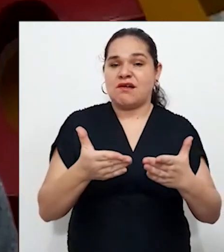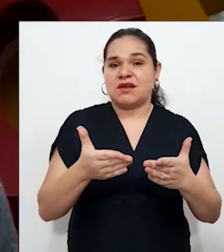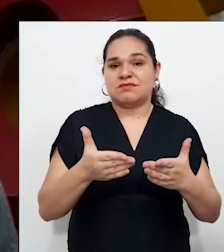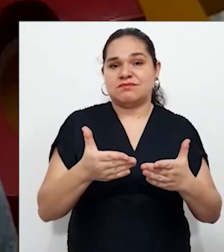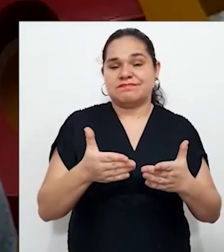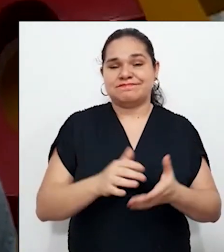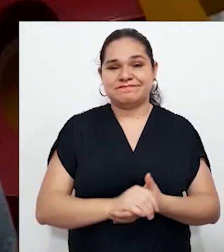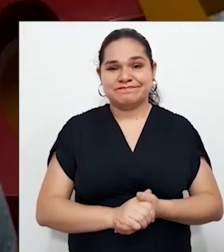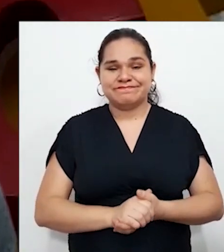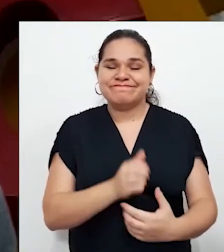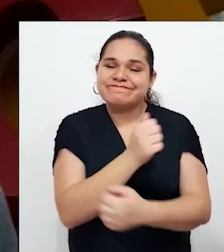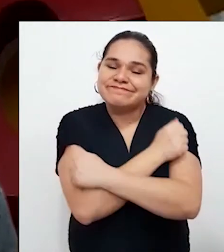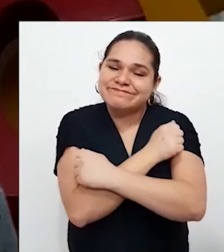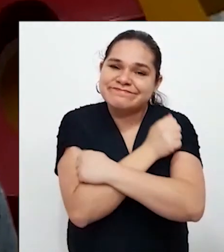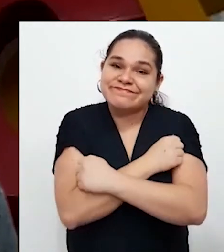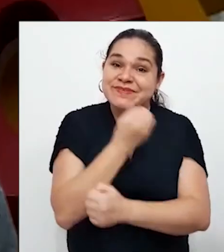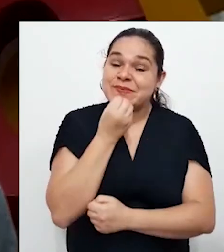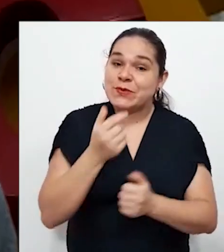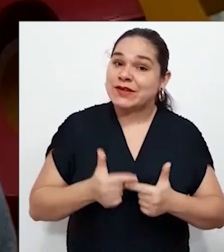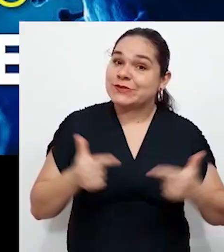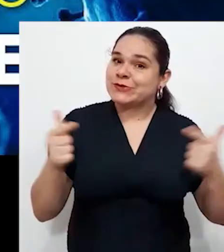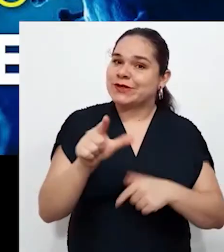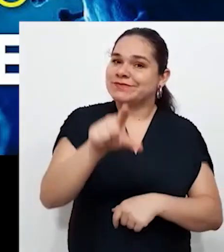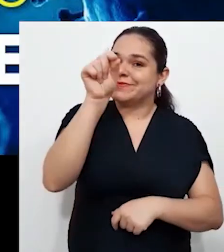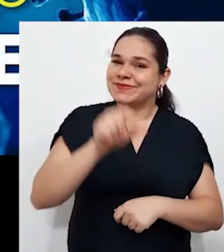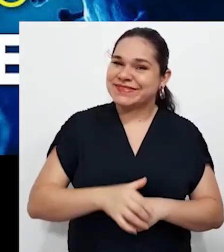grande abraço. Boa sorte na sua escolha.